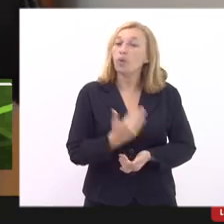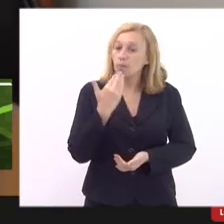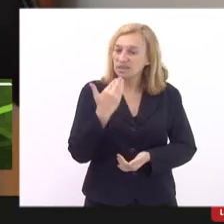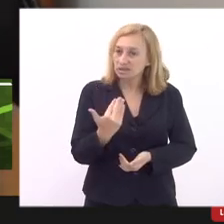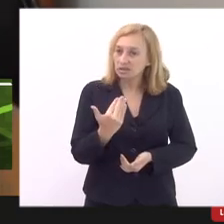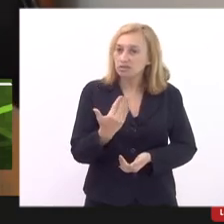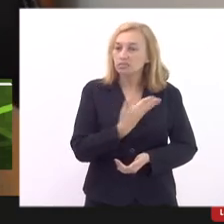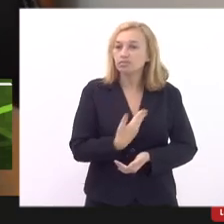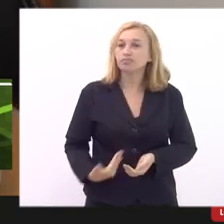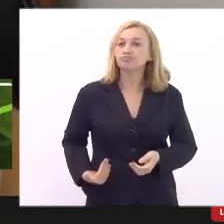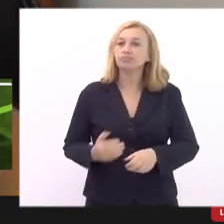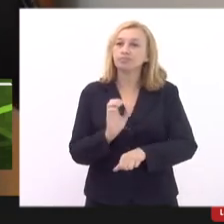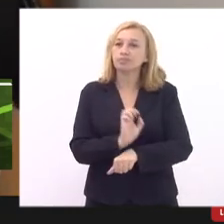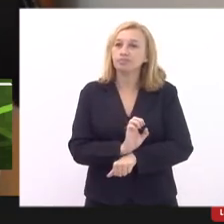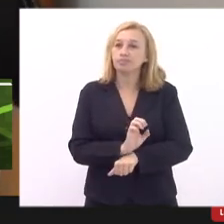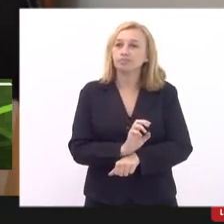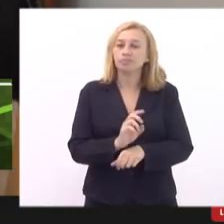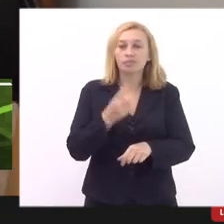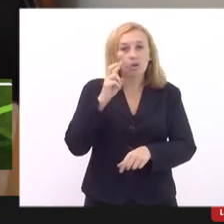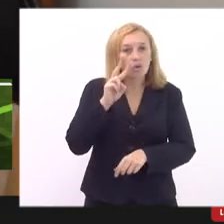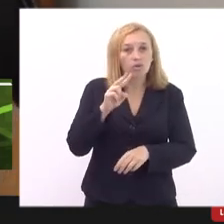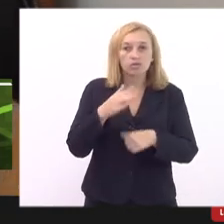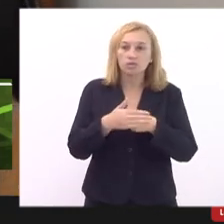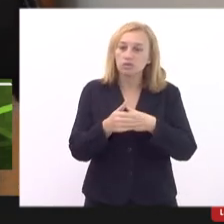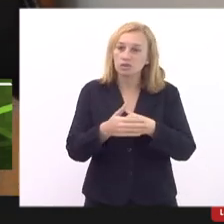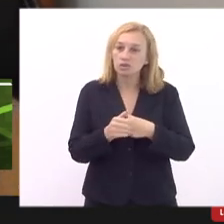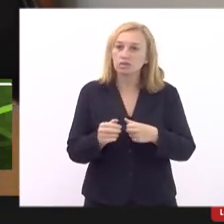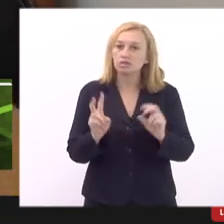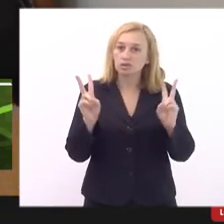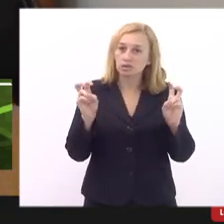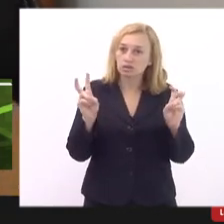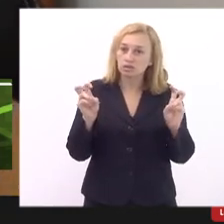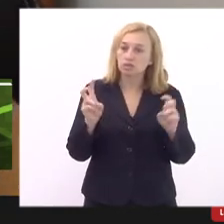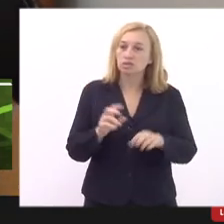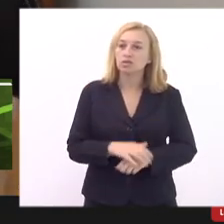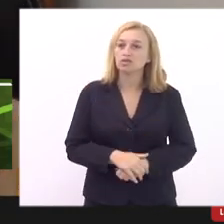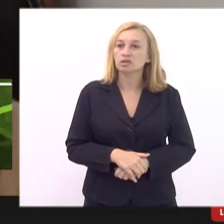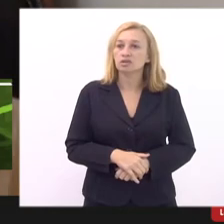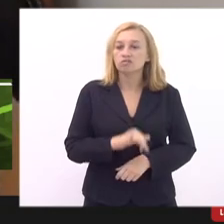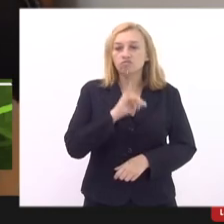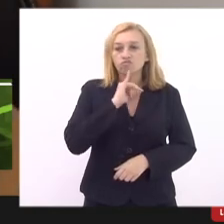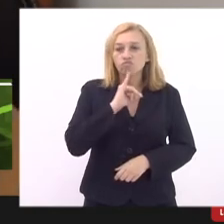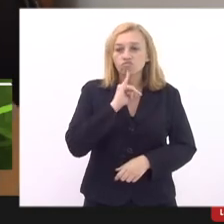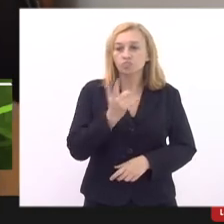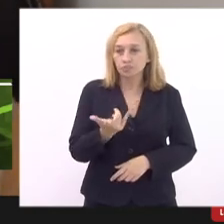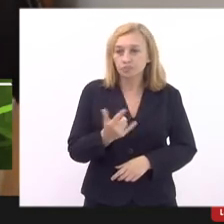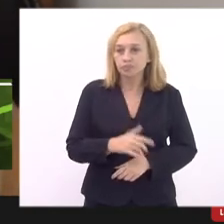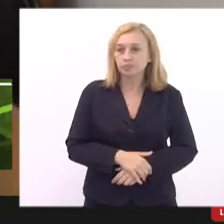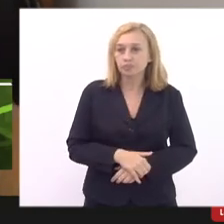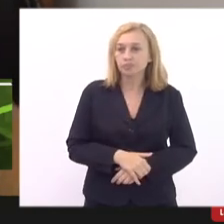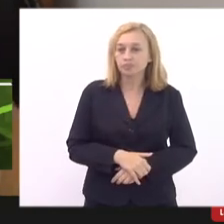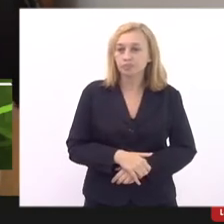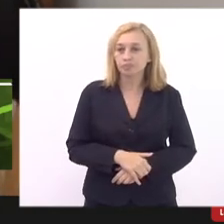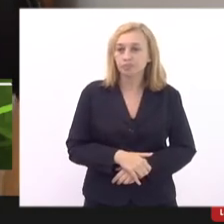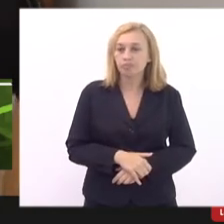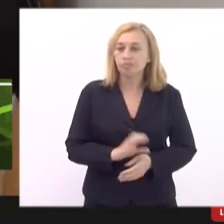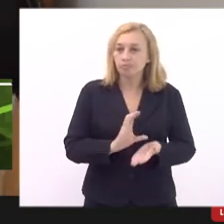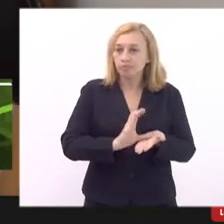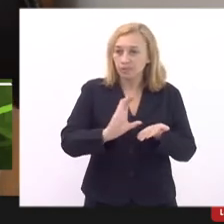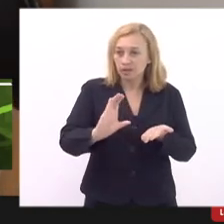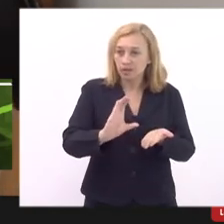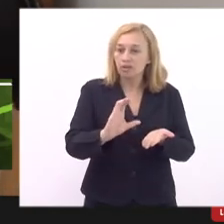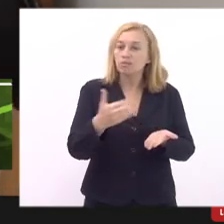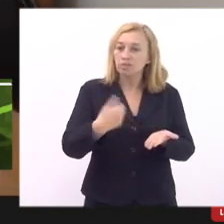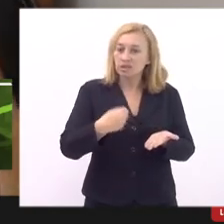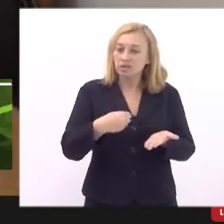ao governo do estado que olhe com muito carinho essa questão que infelizmente já foi sinalizado que vai ter algum aporte de recursos mas